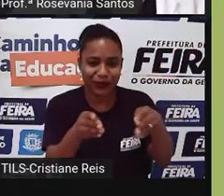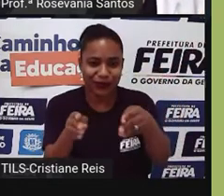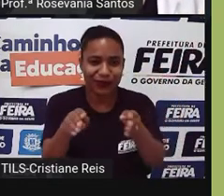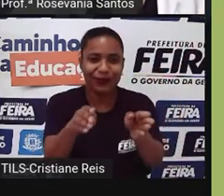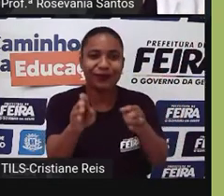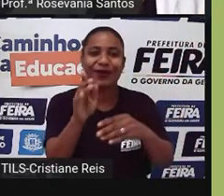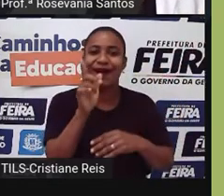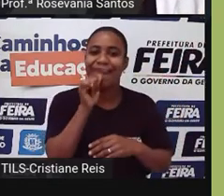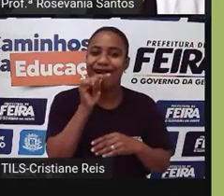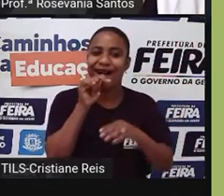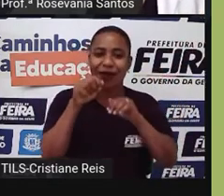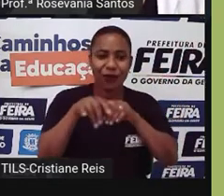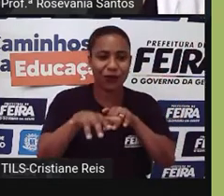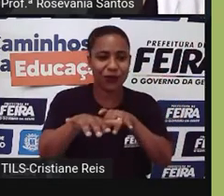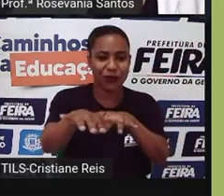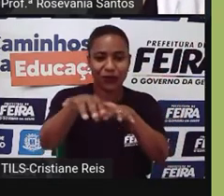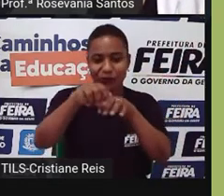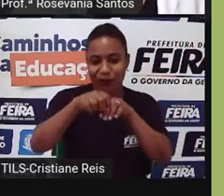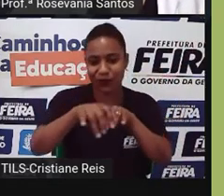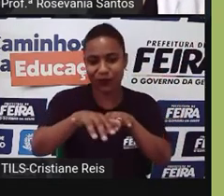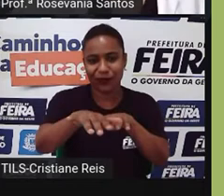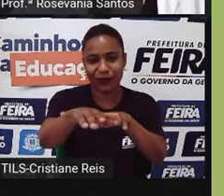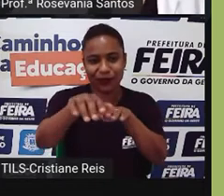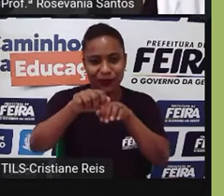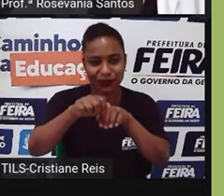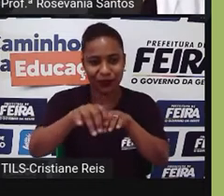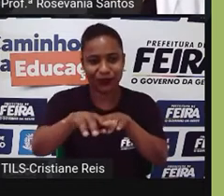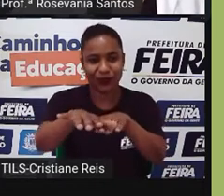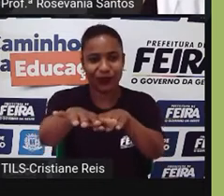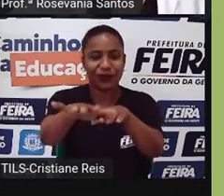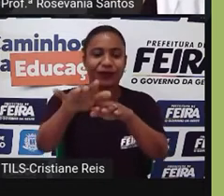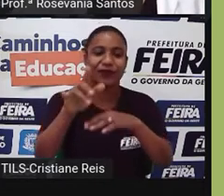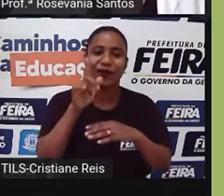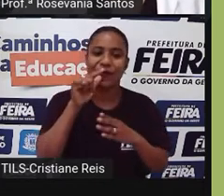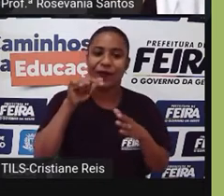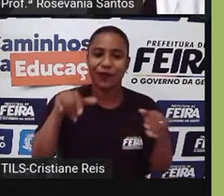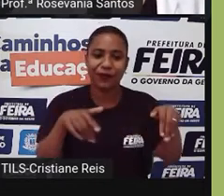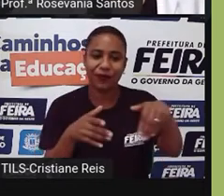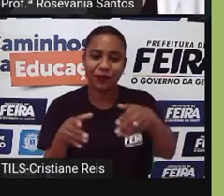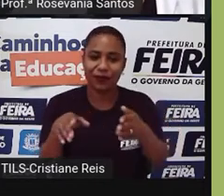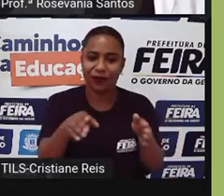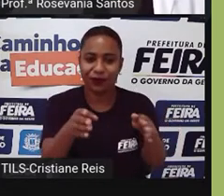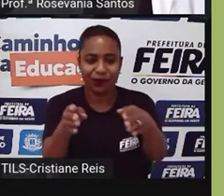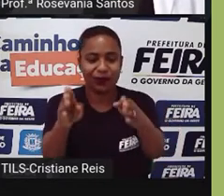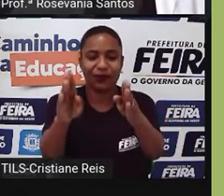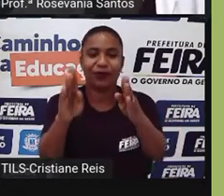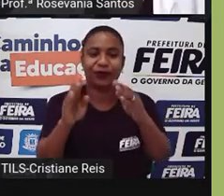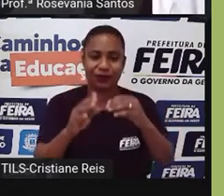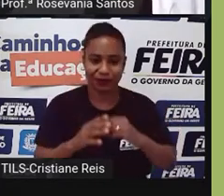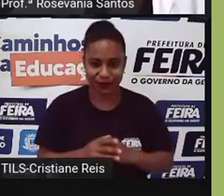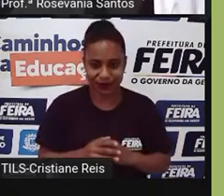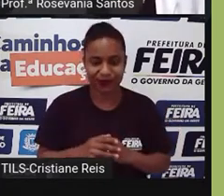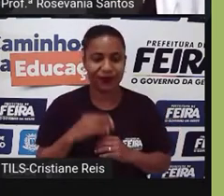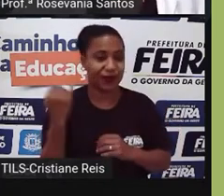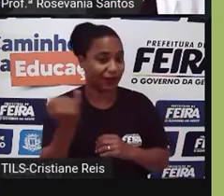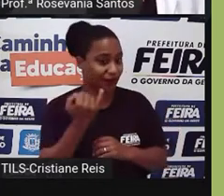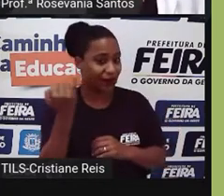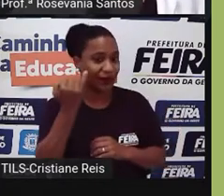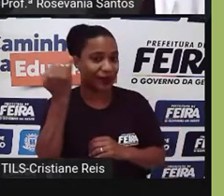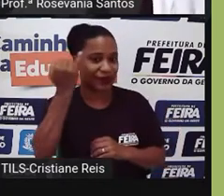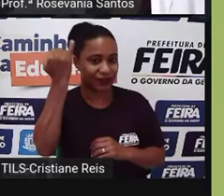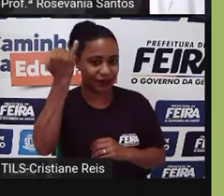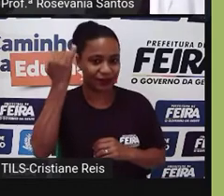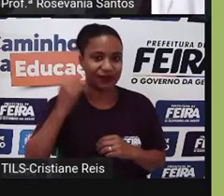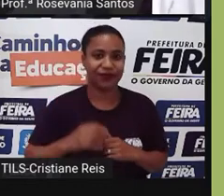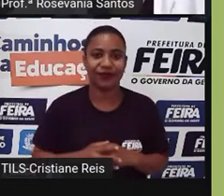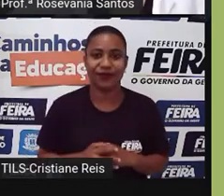bastante representativa aí. Então, os rios é o ponto forte aí nesse espaço. Principalmente,